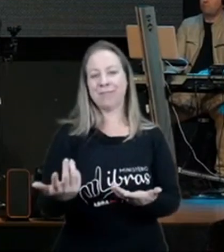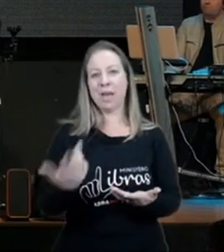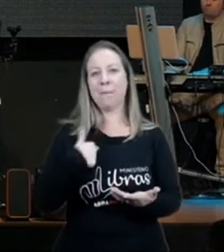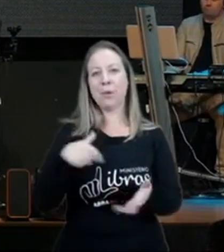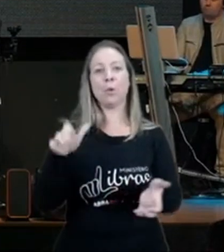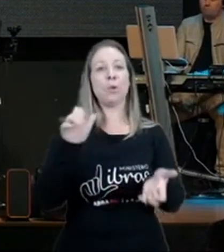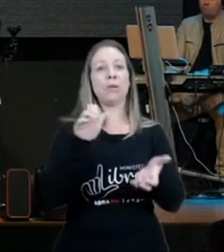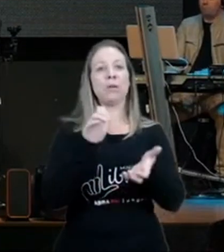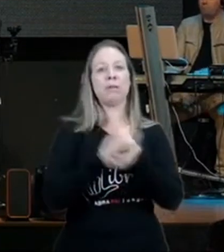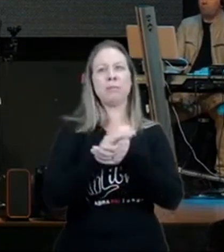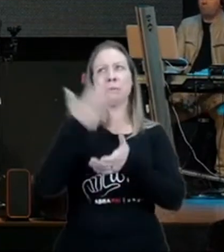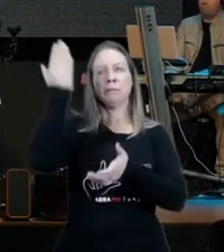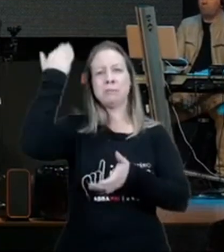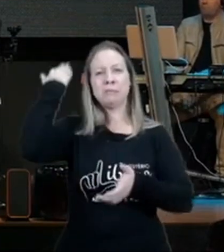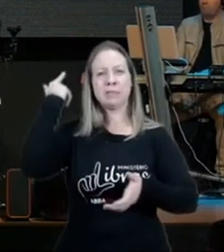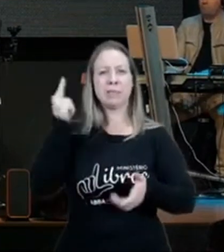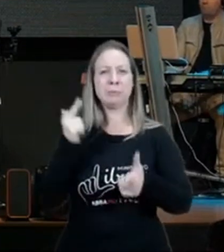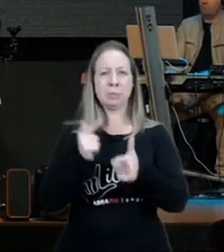foi abalado,